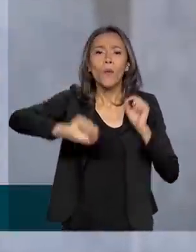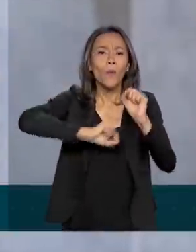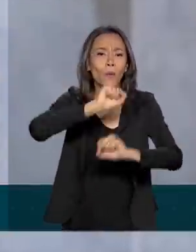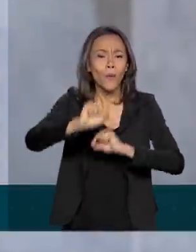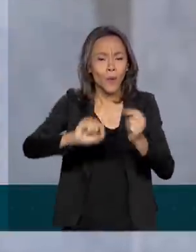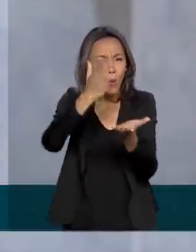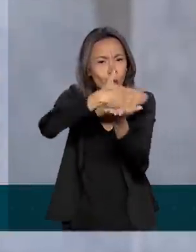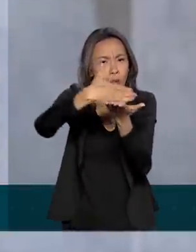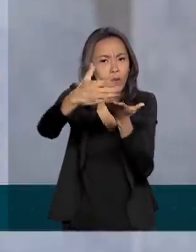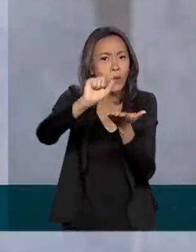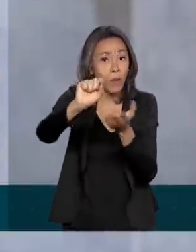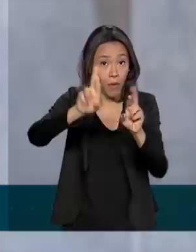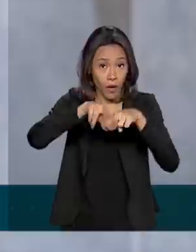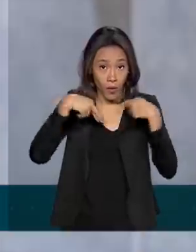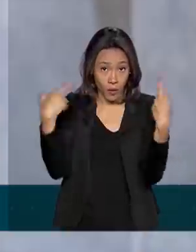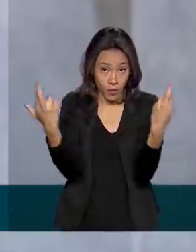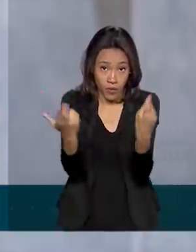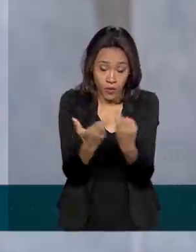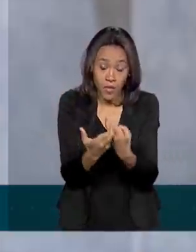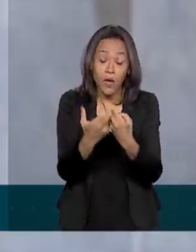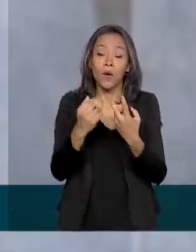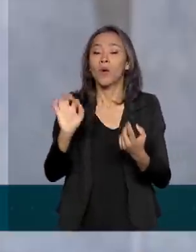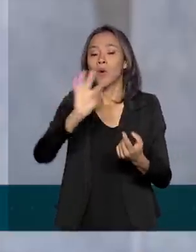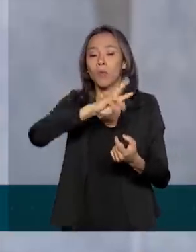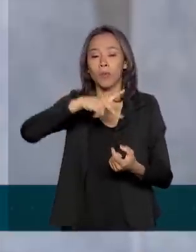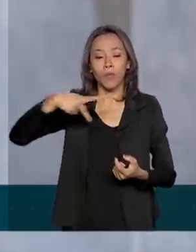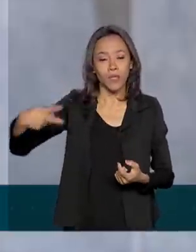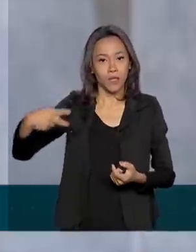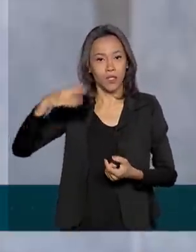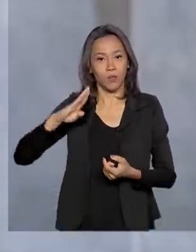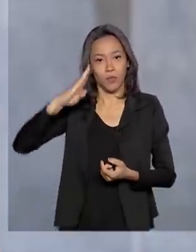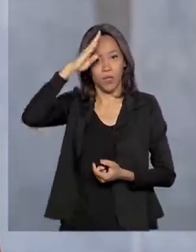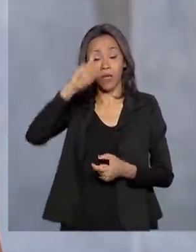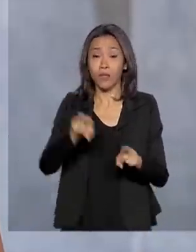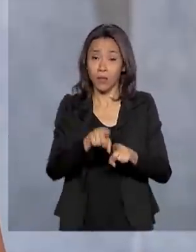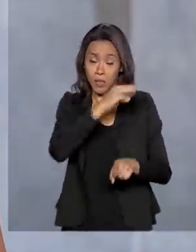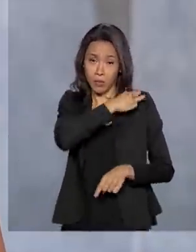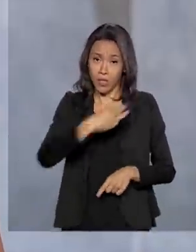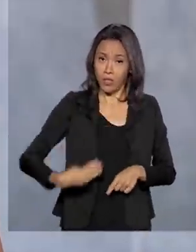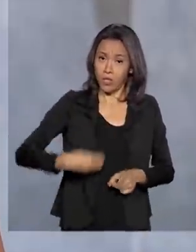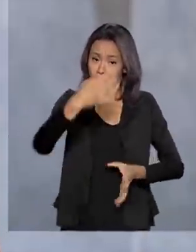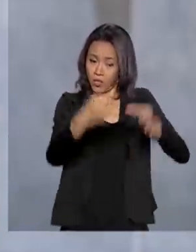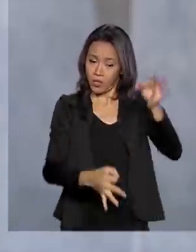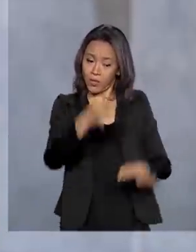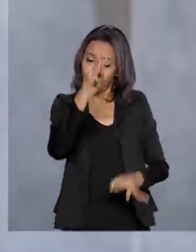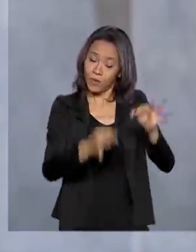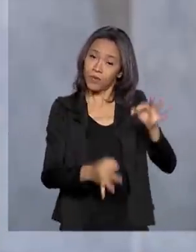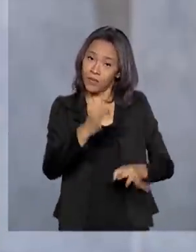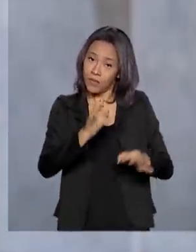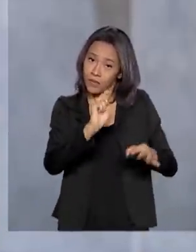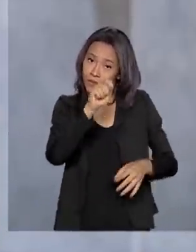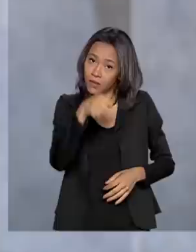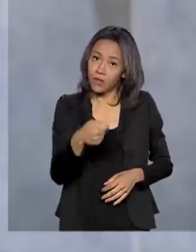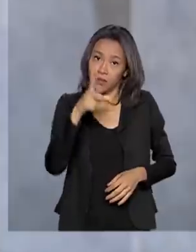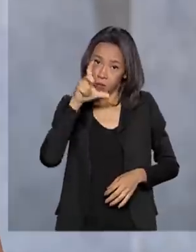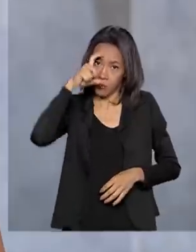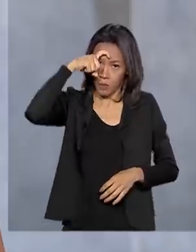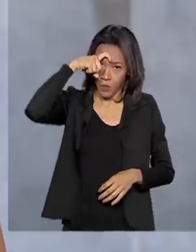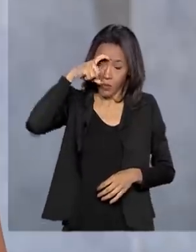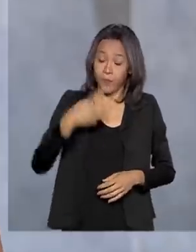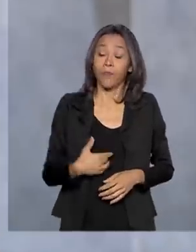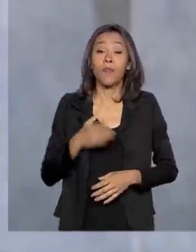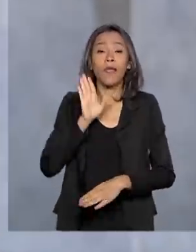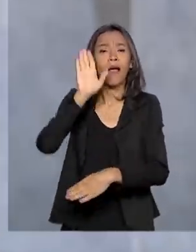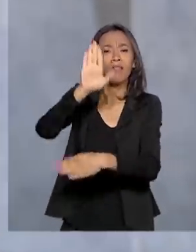Planalto com uma reunião entre o presidente Jair Bolsonaro e o ministro da Justiça e Segurança Pública, Sérgio Moro. À tarde,